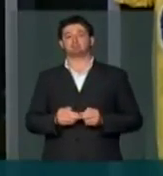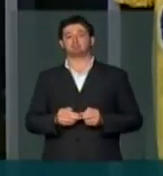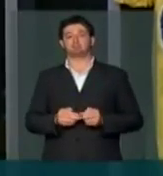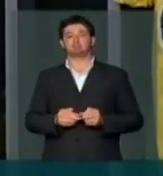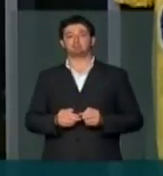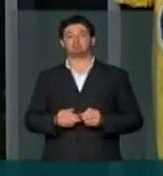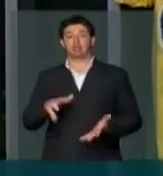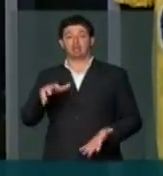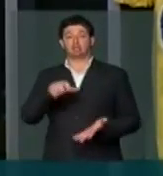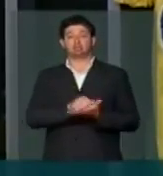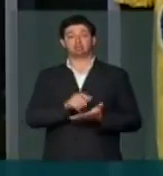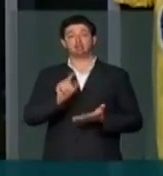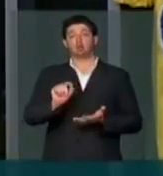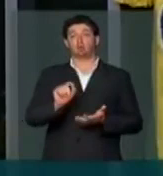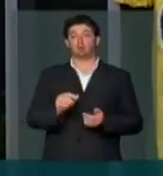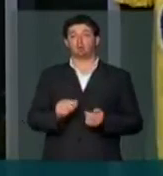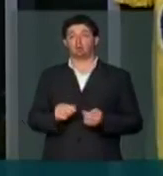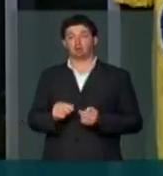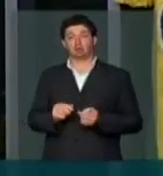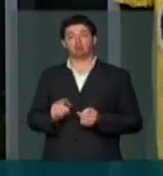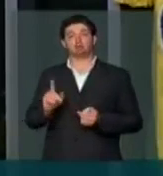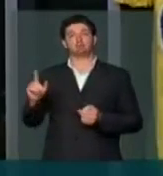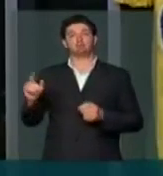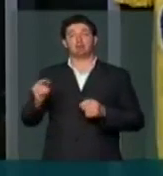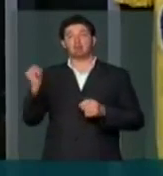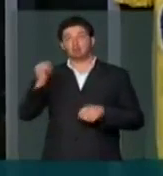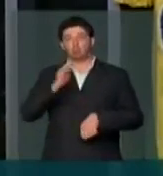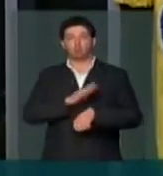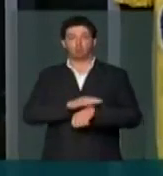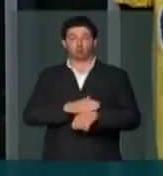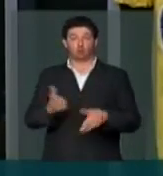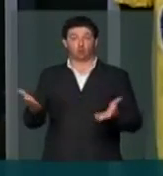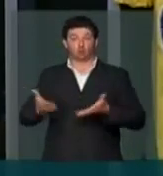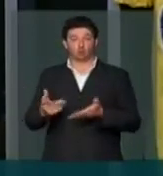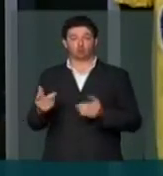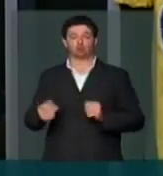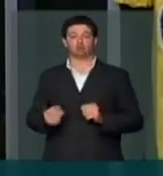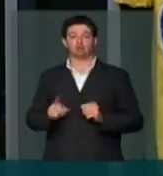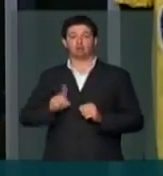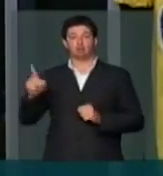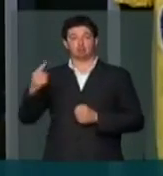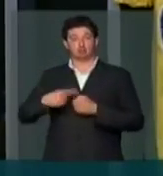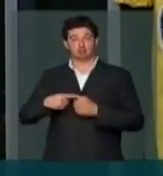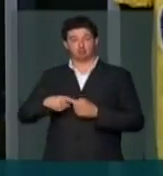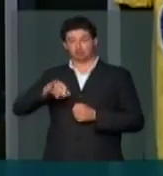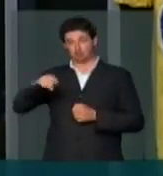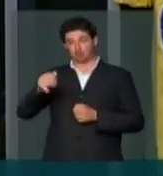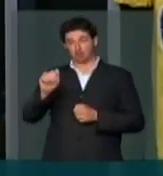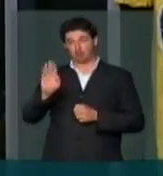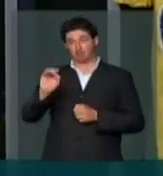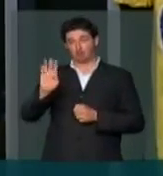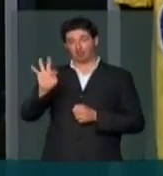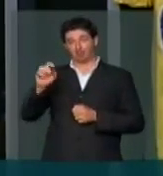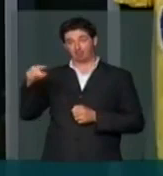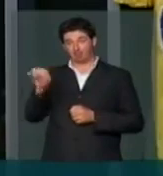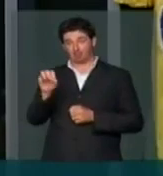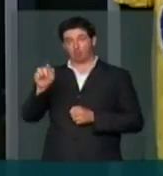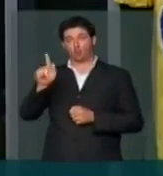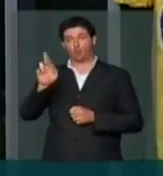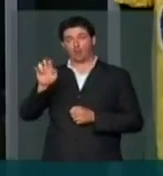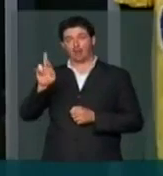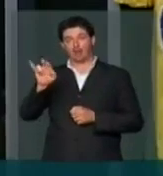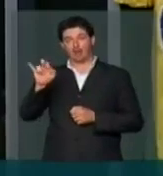para registrar um momento importante acontecido hoje na cidade de Jaboatão de Guarapes, em Pernambuco.